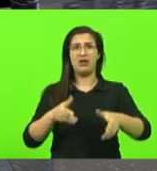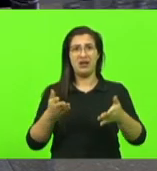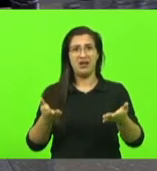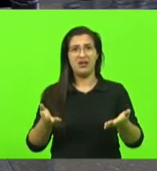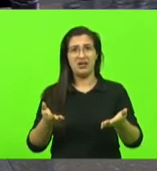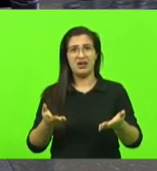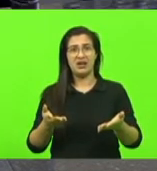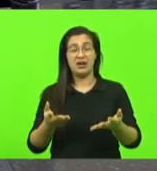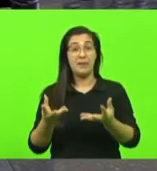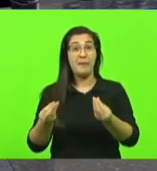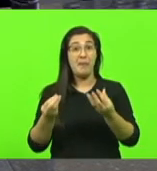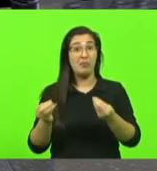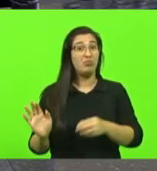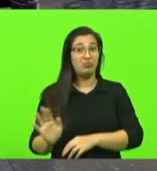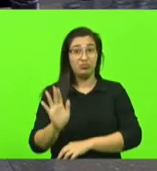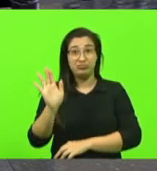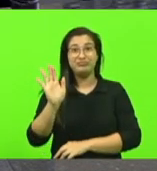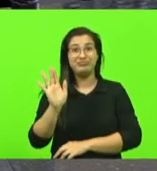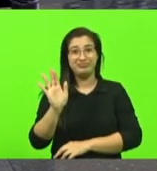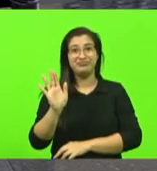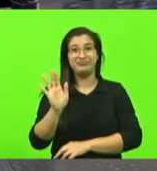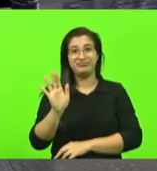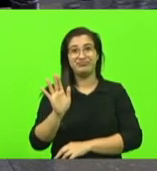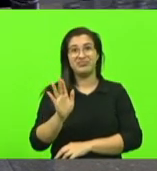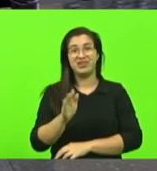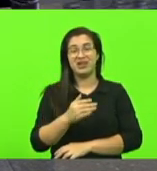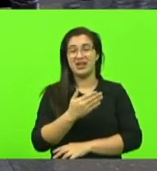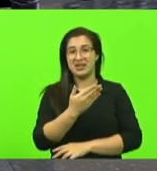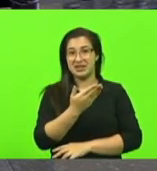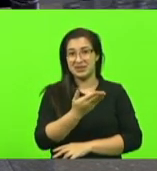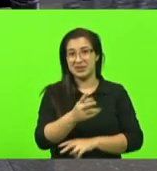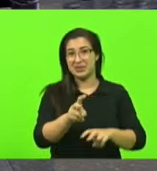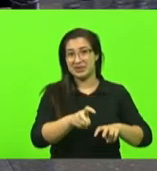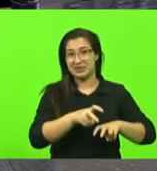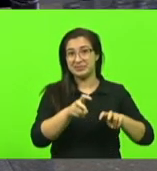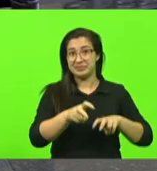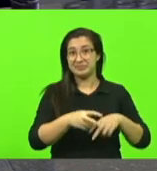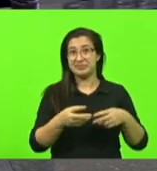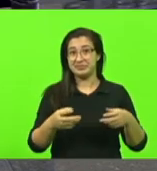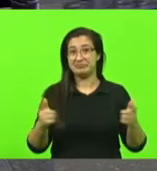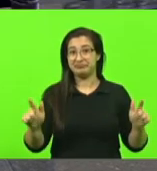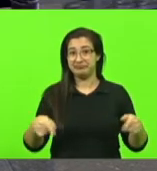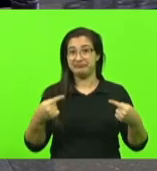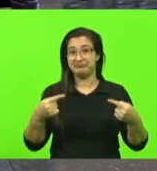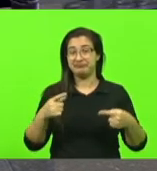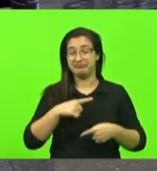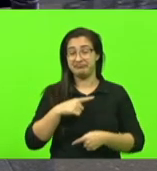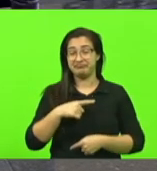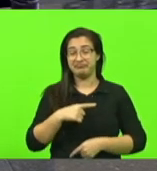são oferecidos aos nossos produtores obrigado deputado Belanda